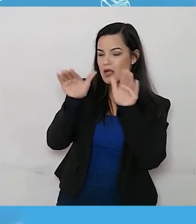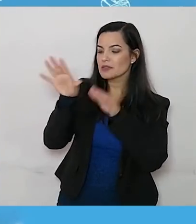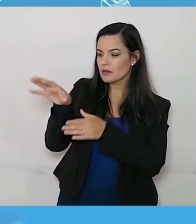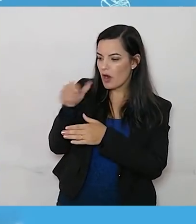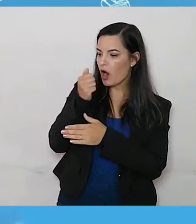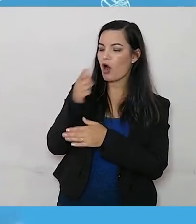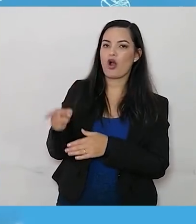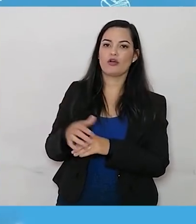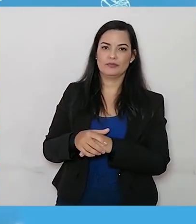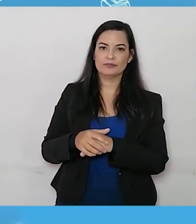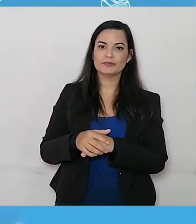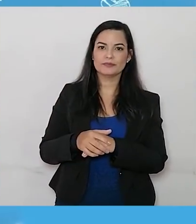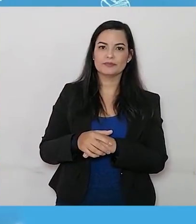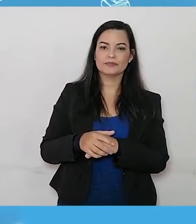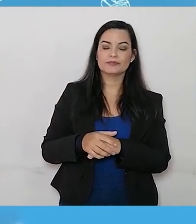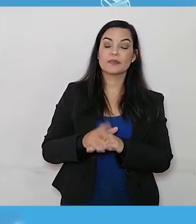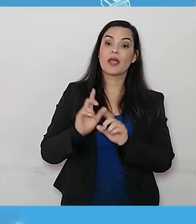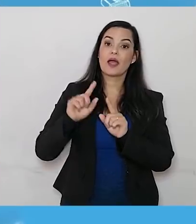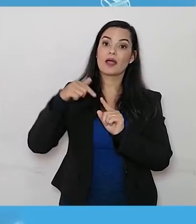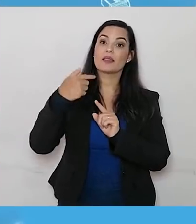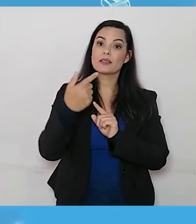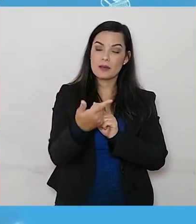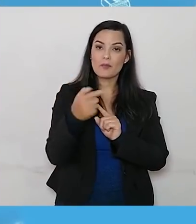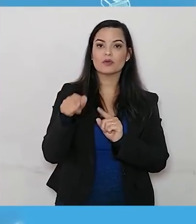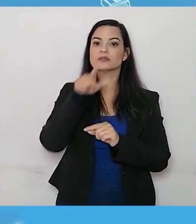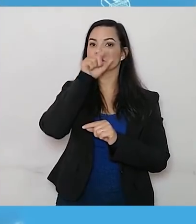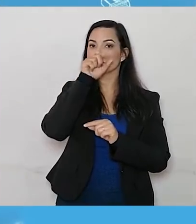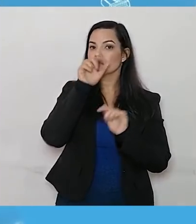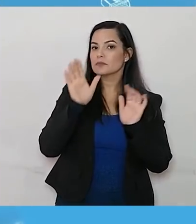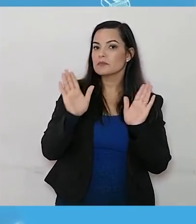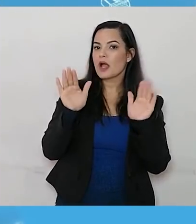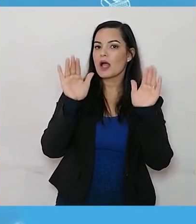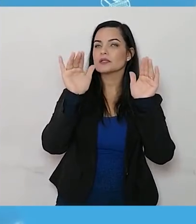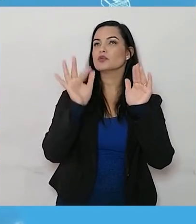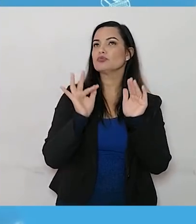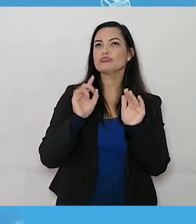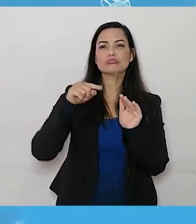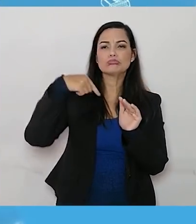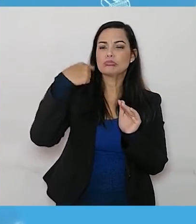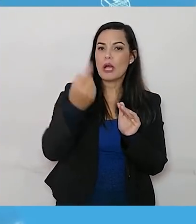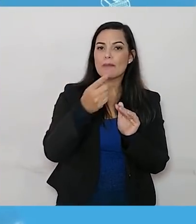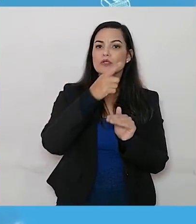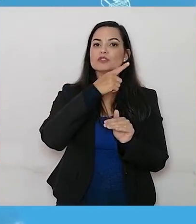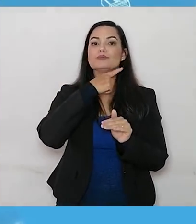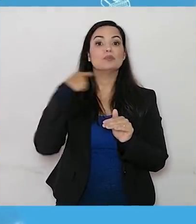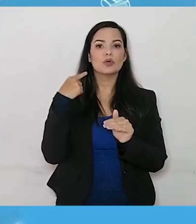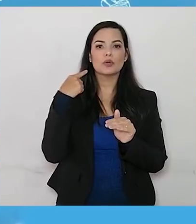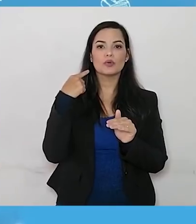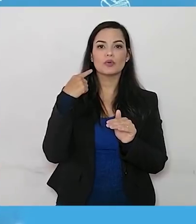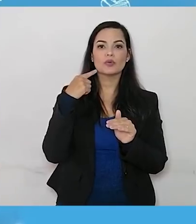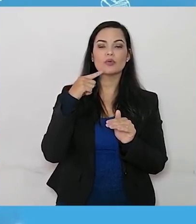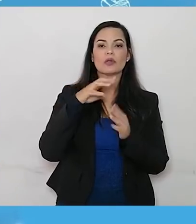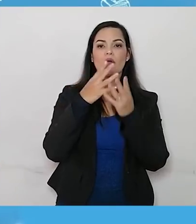Tá bom? E aí, nós temos esse pássaro. Quando ele morre,